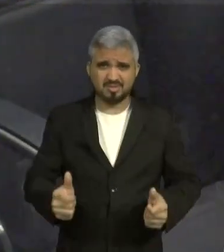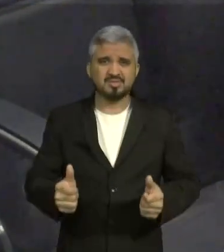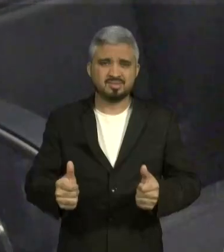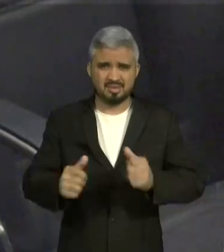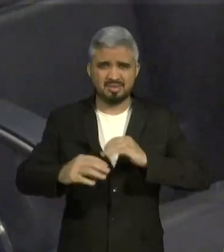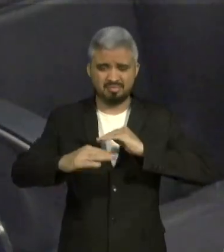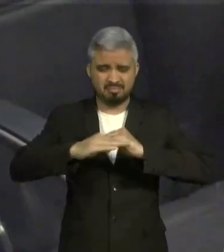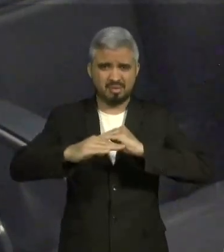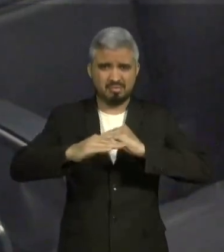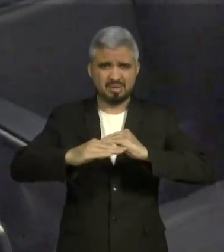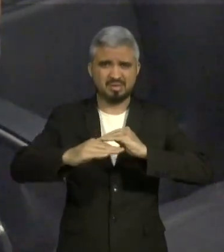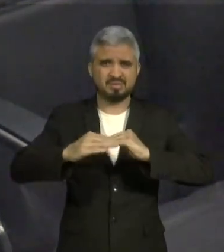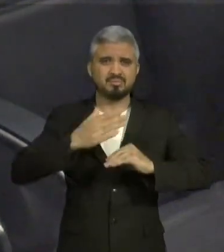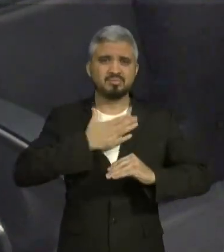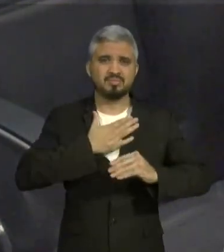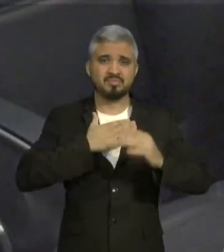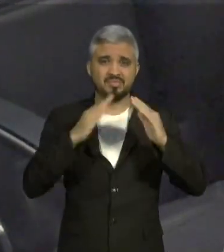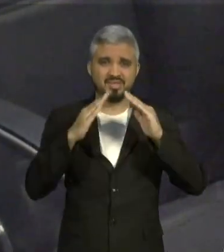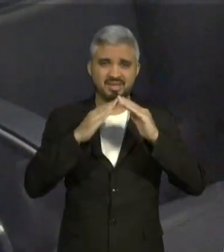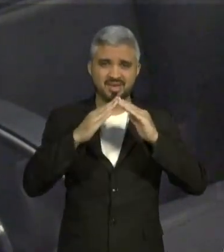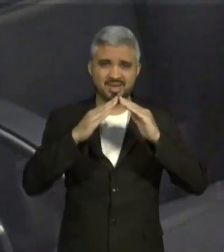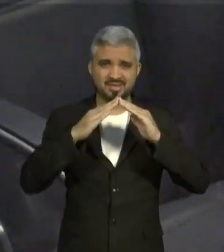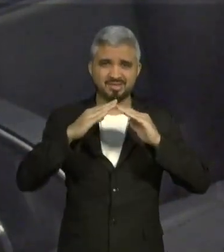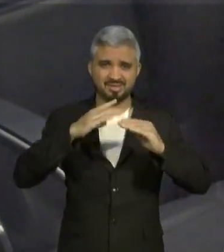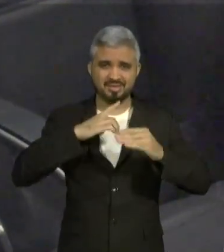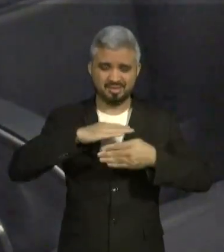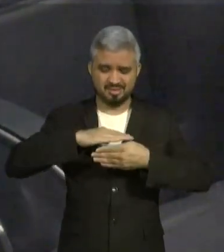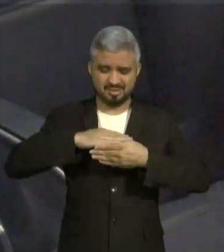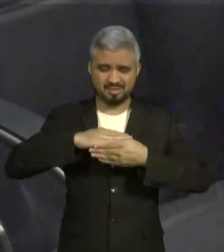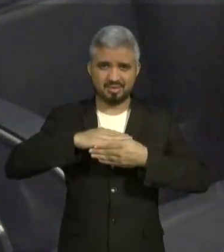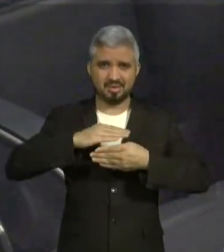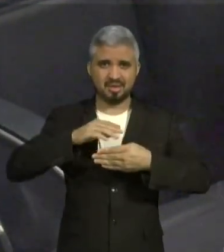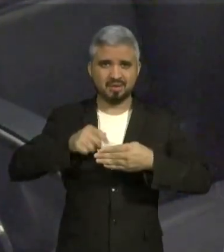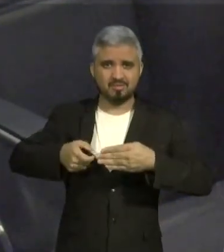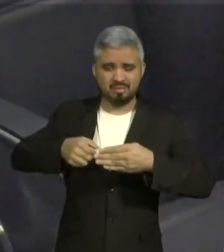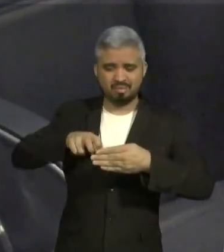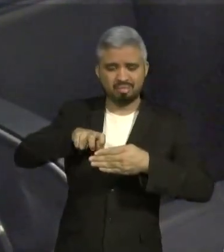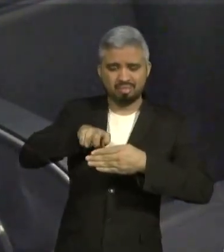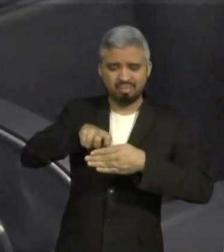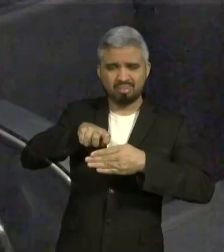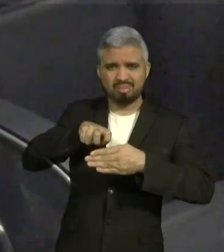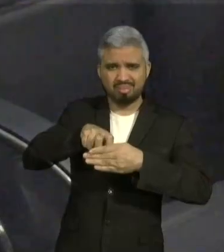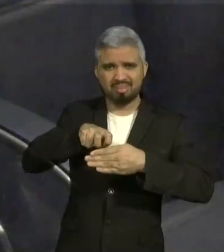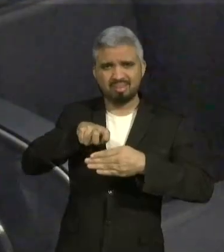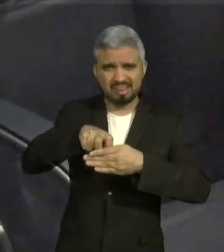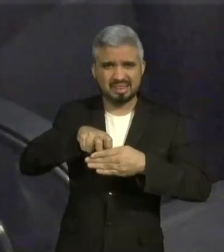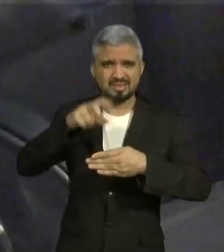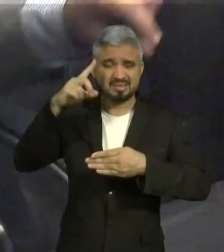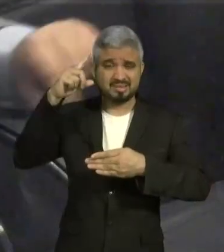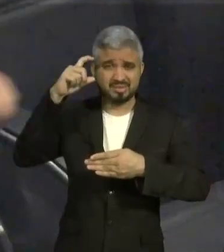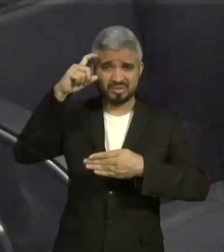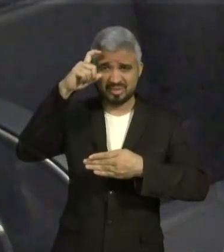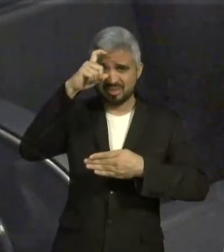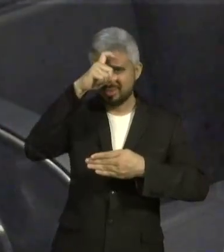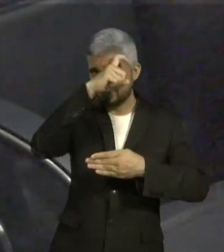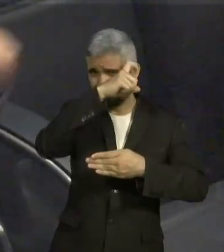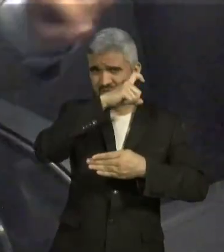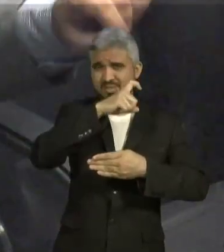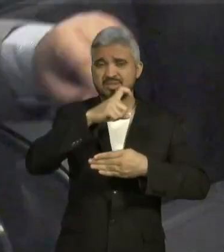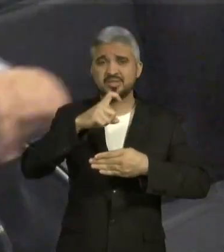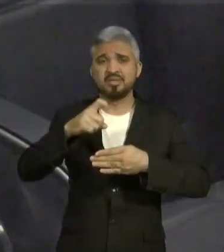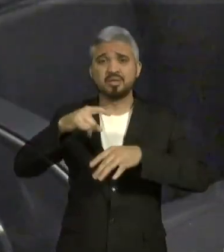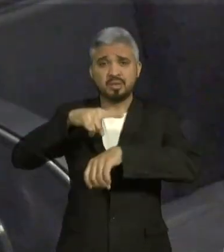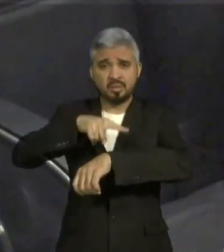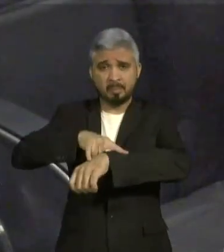na minha casa, é empecilho para que às vezes eu chegue no banheiro ou chegue na cozinha. Tive que fazer adaptação no banheiro,